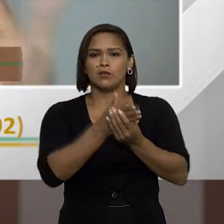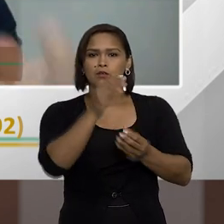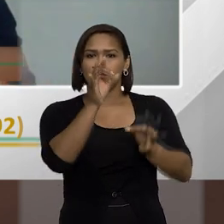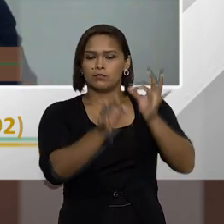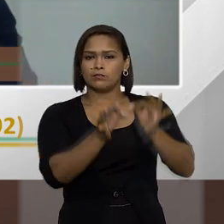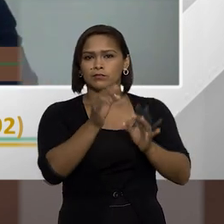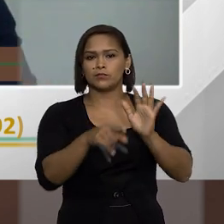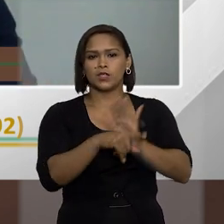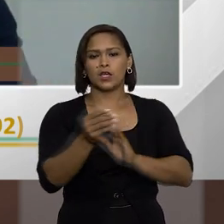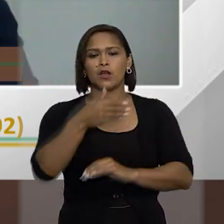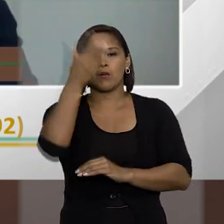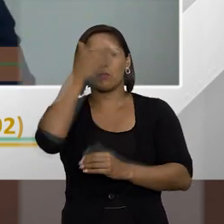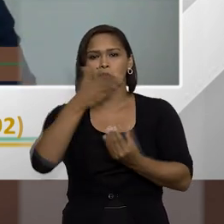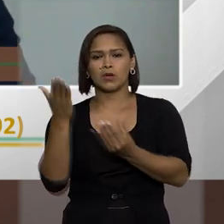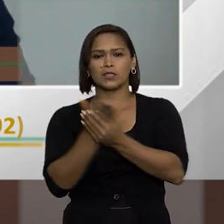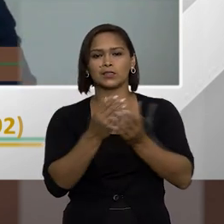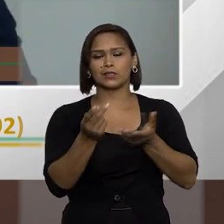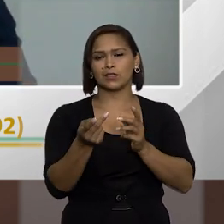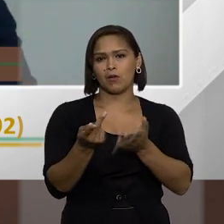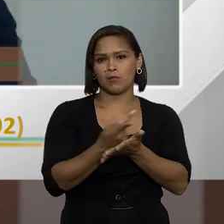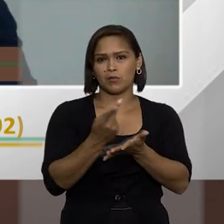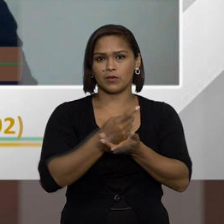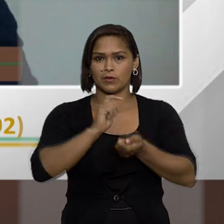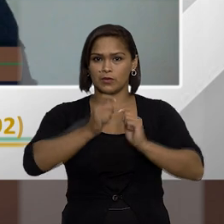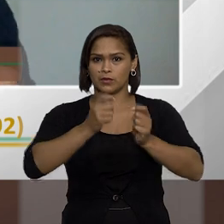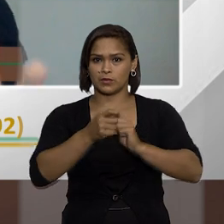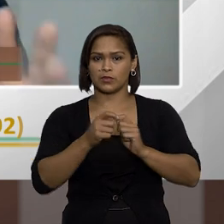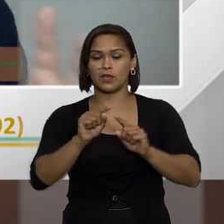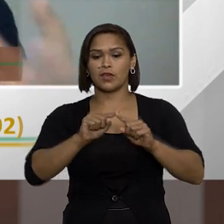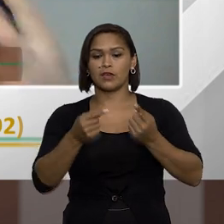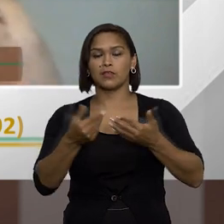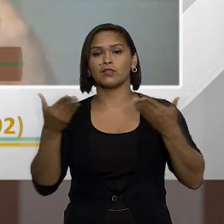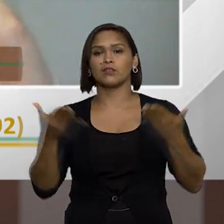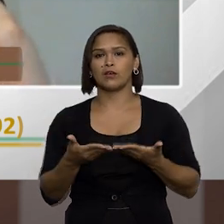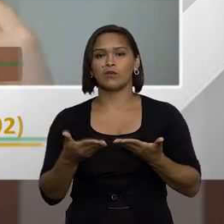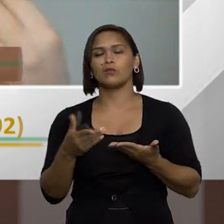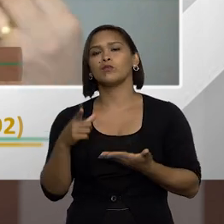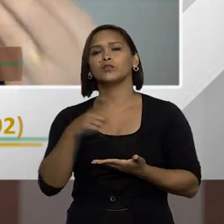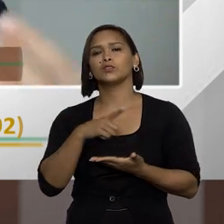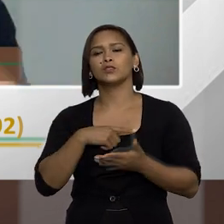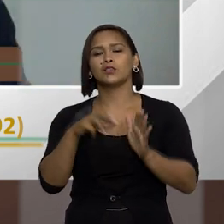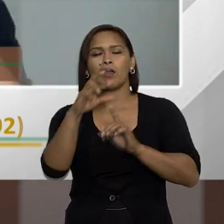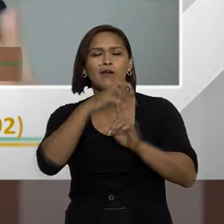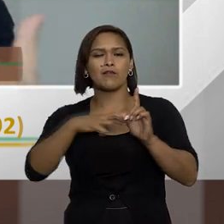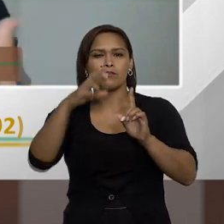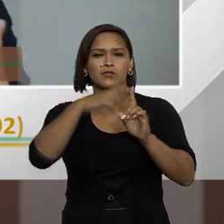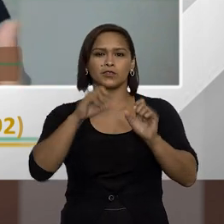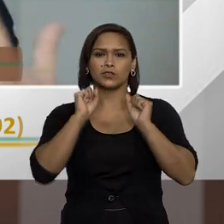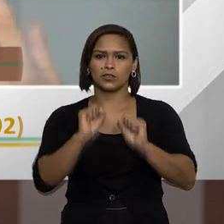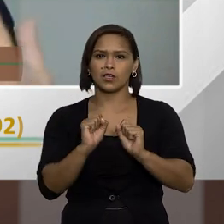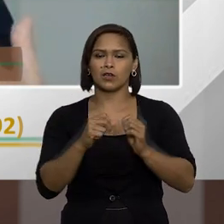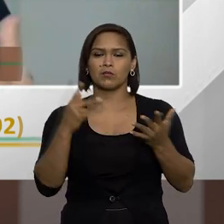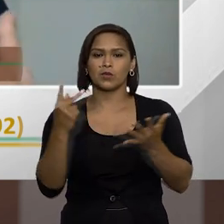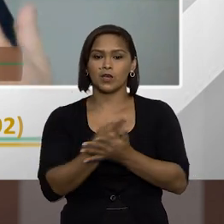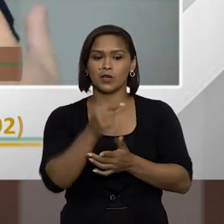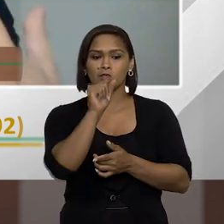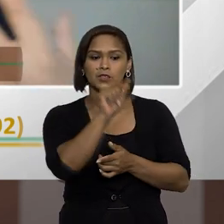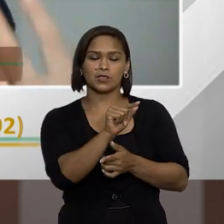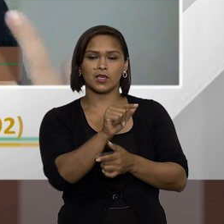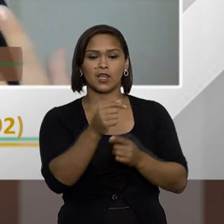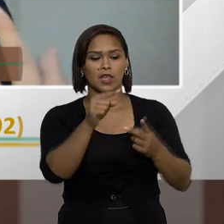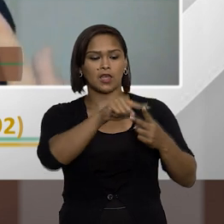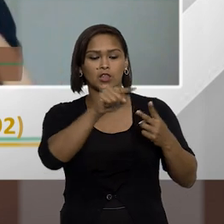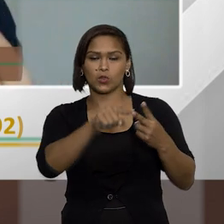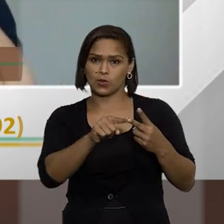apresentando uma ação por improbidade administrativa então atualmente esta investigação ela poderia ocorrer ali